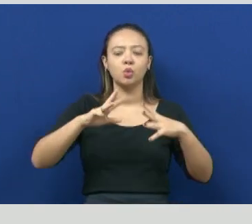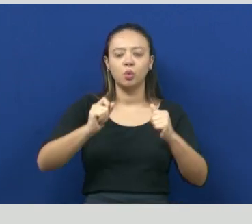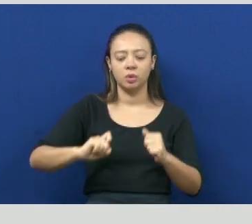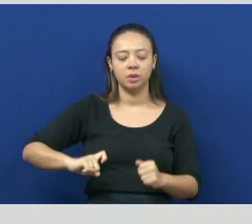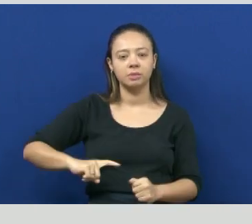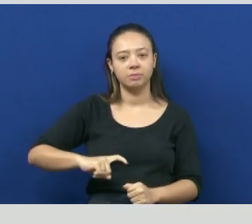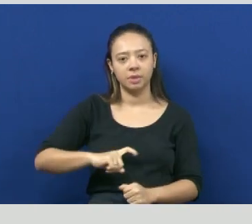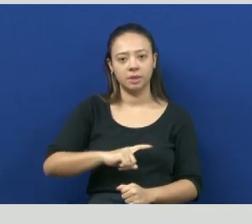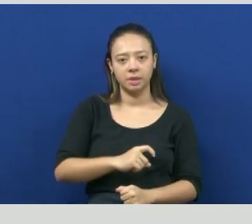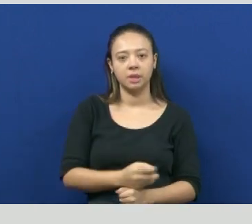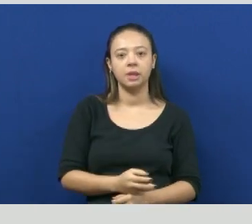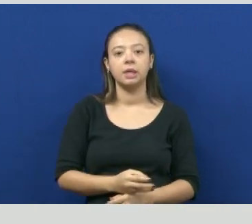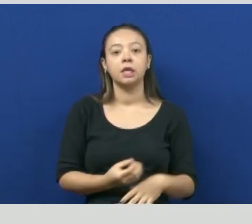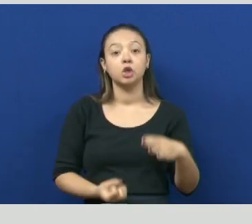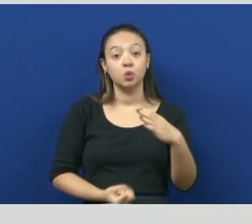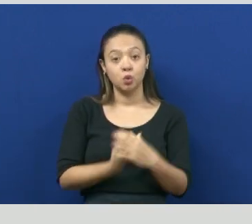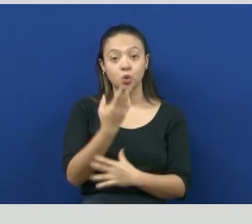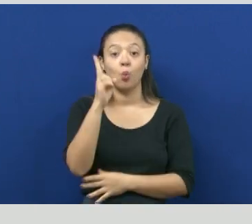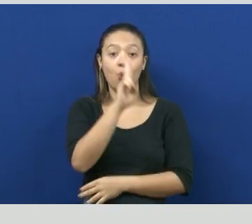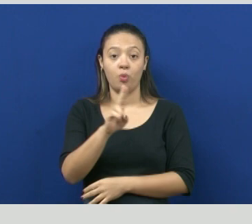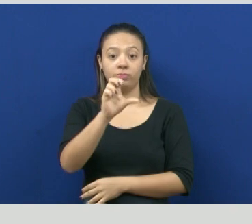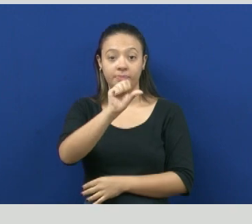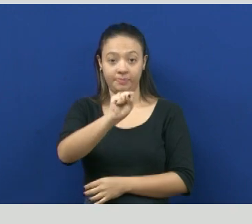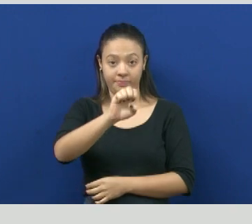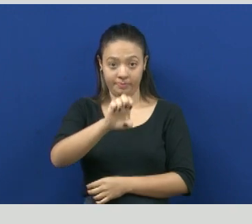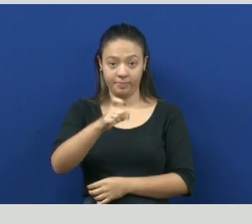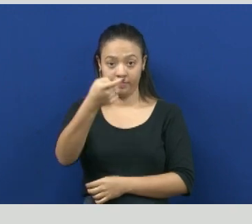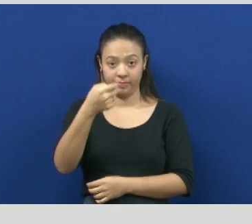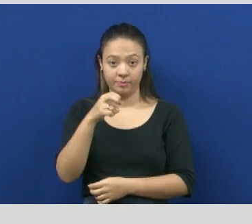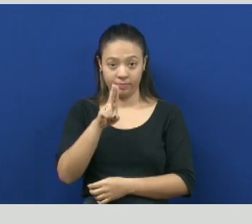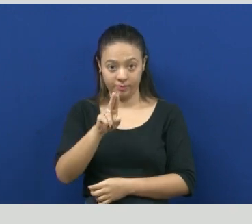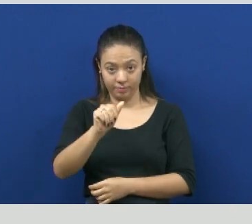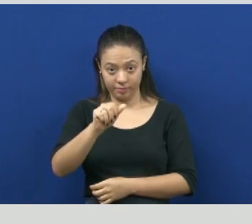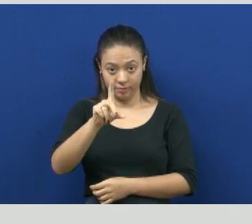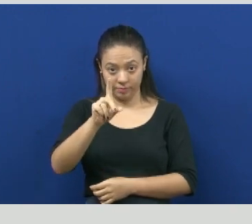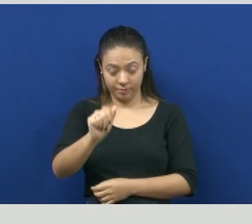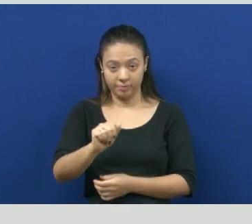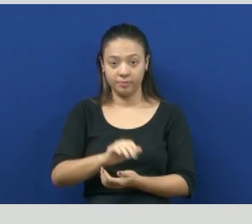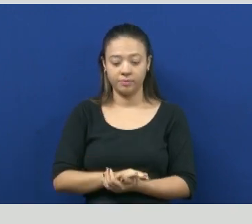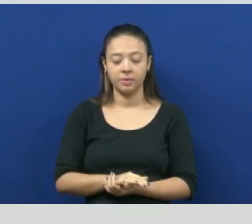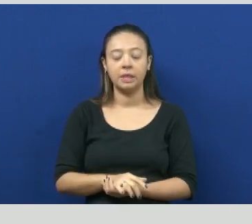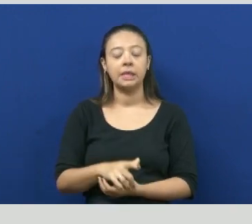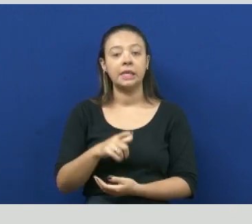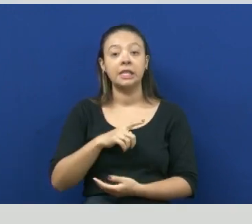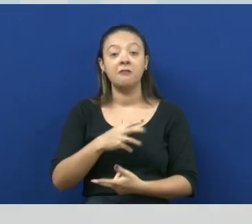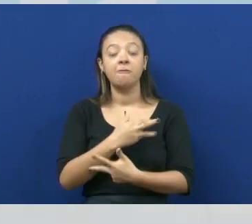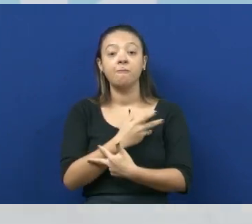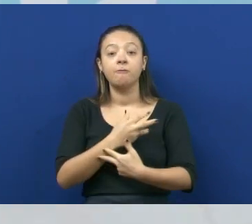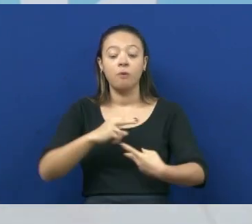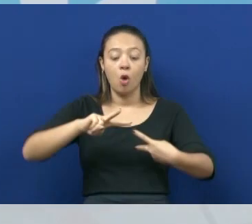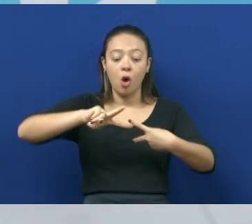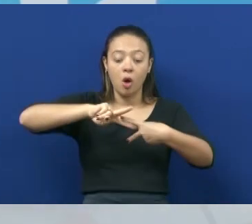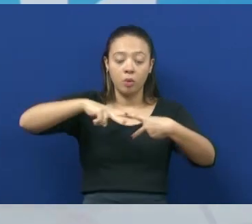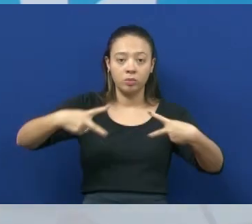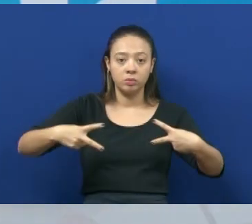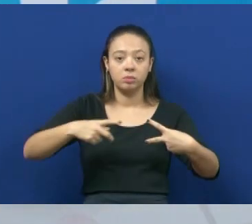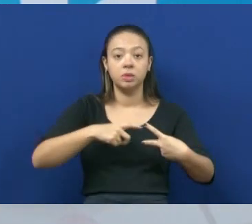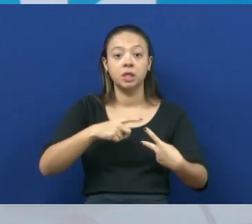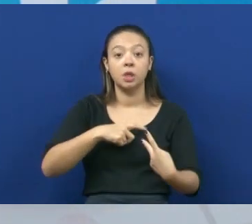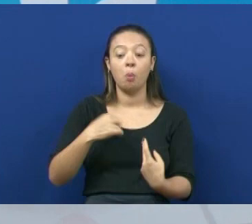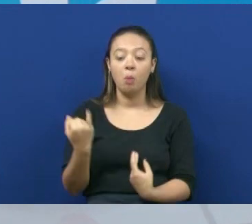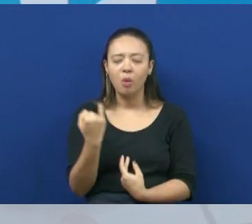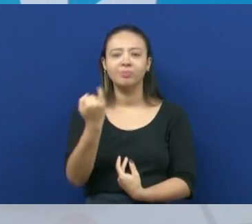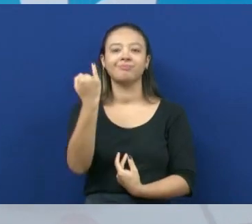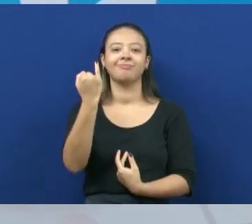sexuadamente elas têm um potencial genético grande e é preocupante